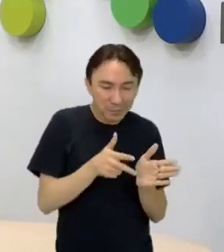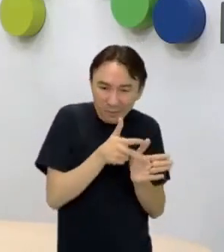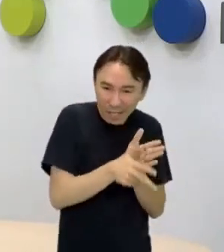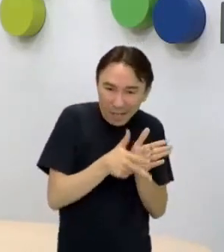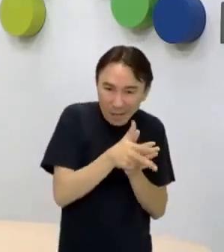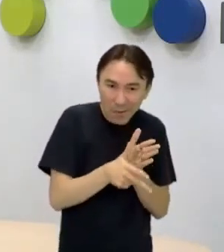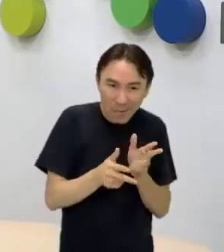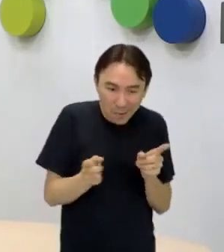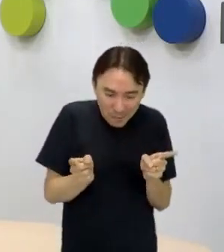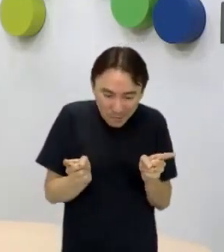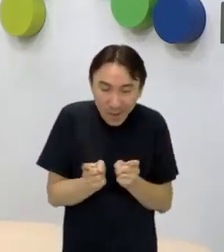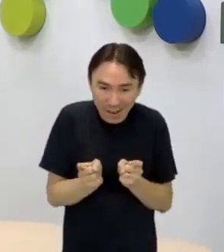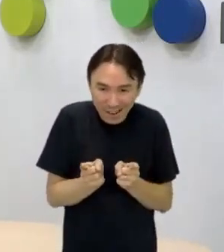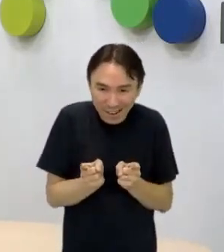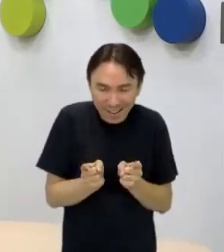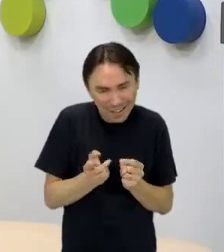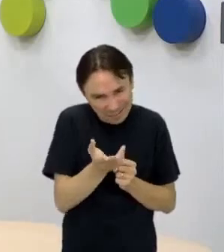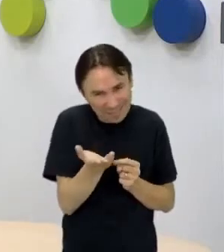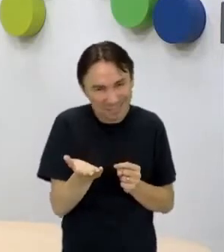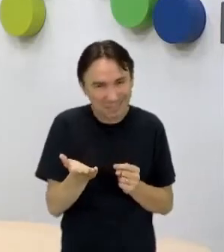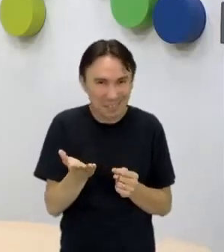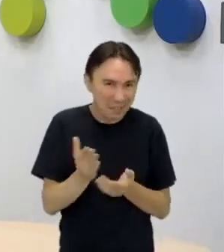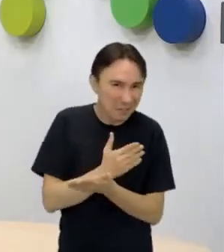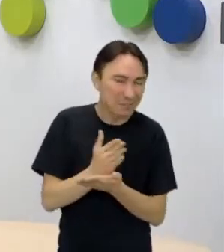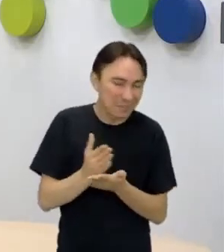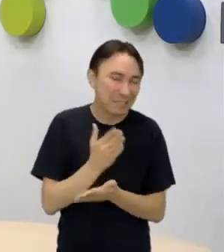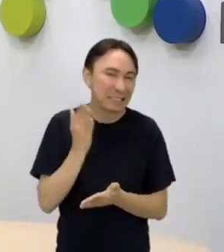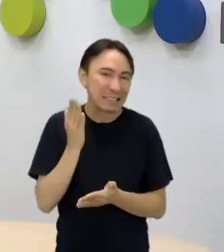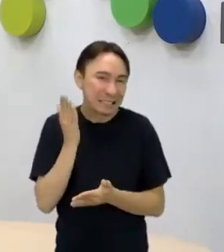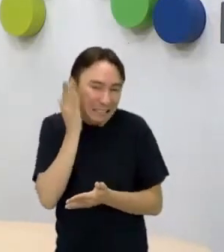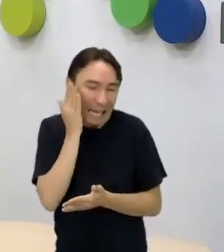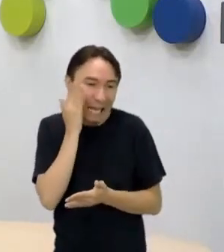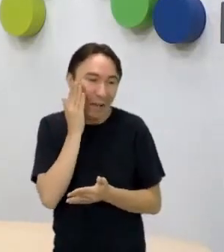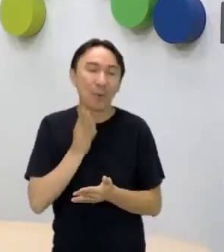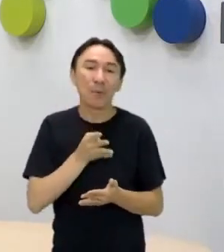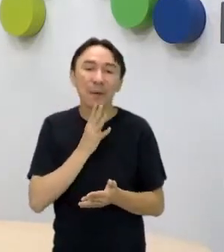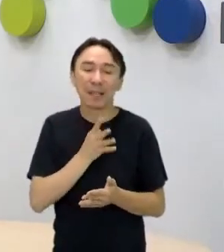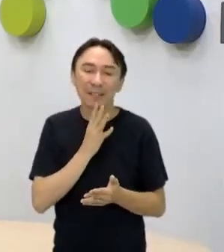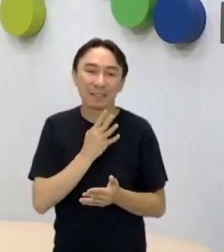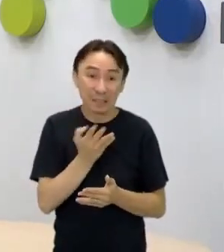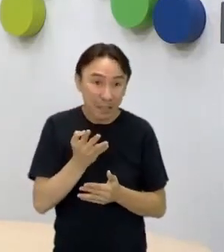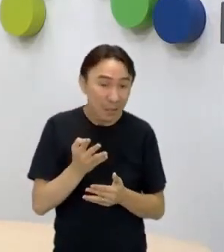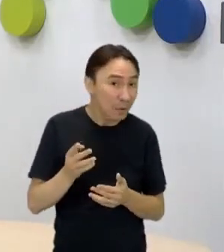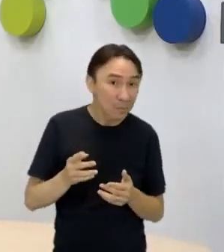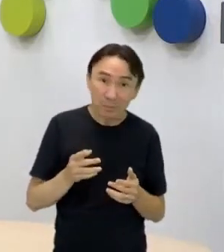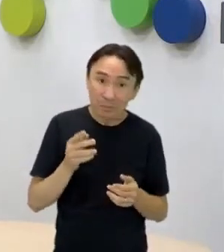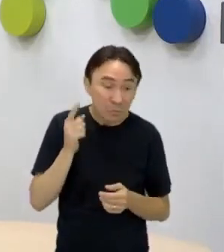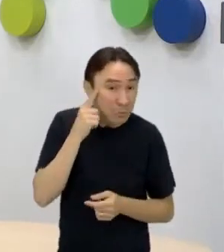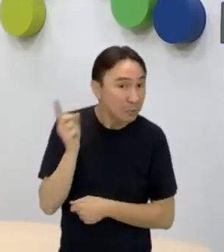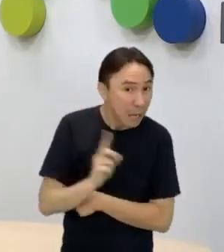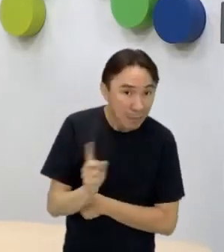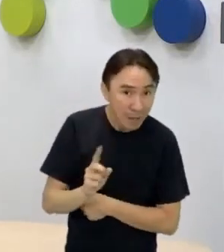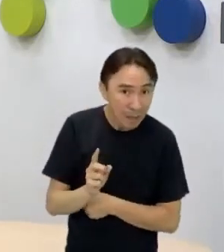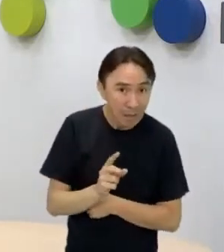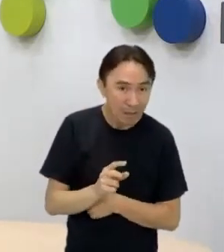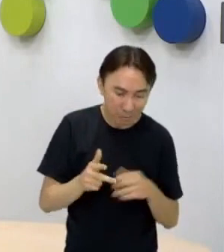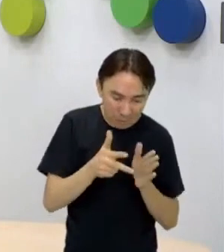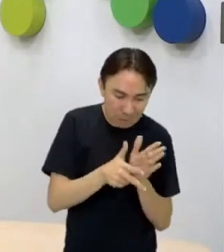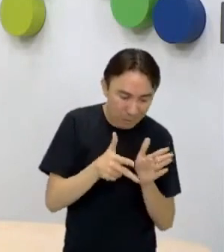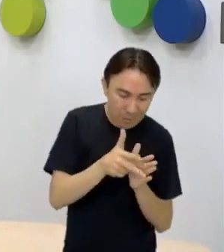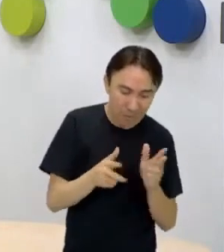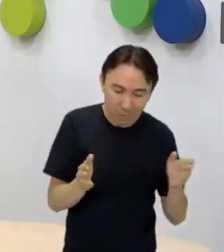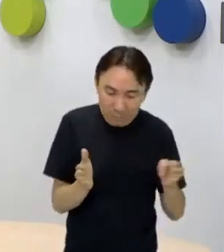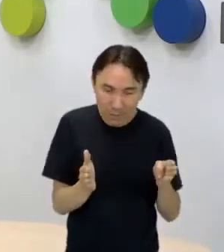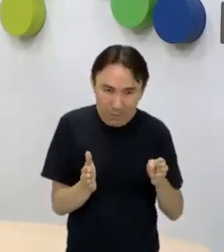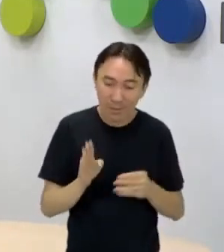acompanhando a aula devem saber o que é bonde. Se algum estudante aí não sabe o que é bonde, pode mandar aqui no chat, que a gente vai anotar as perguntas, e depois a gente vai falar